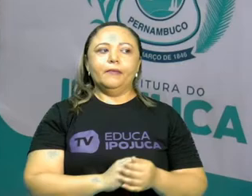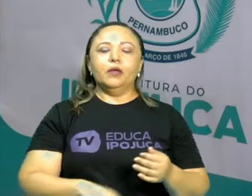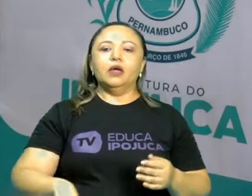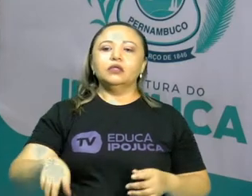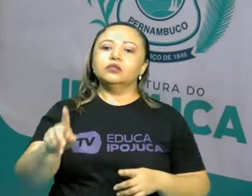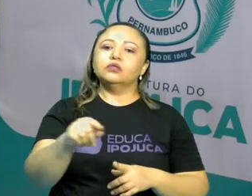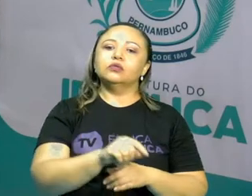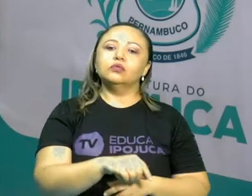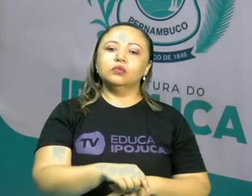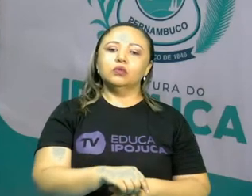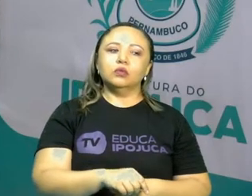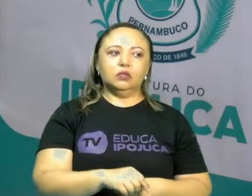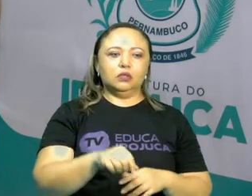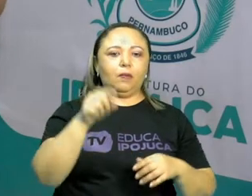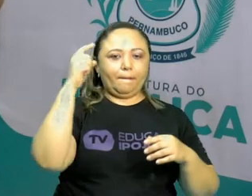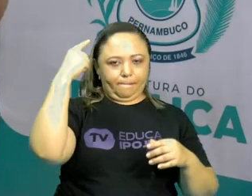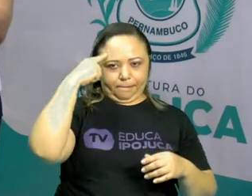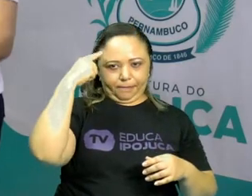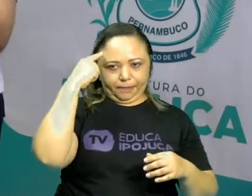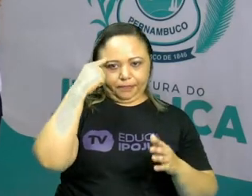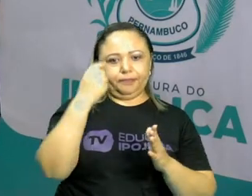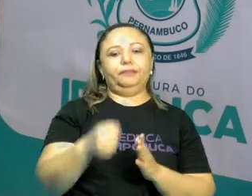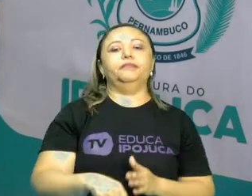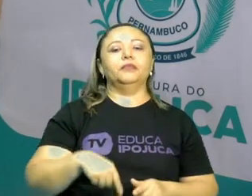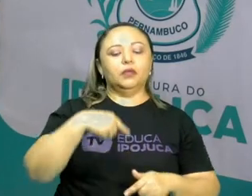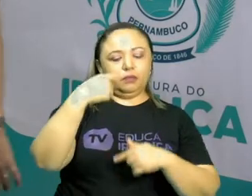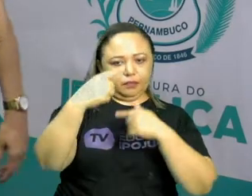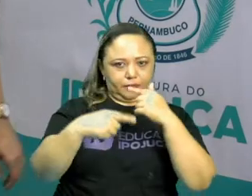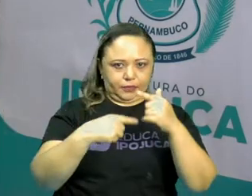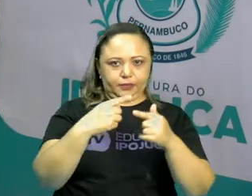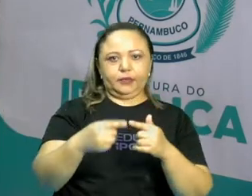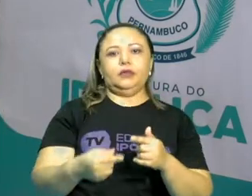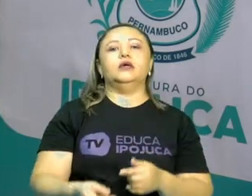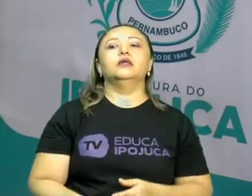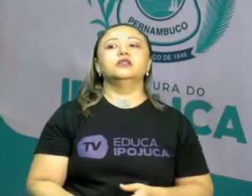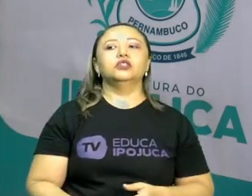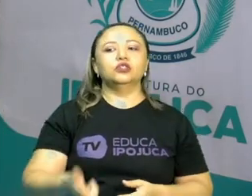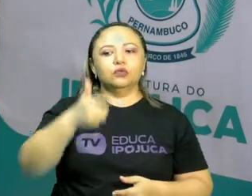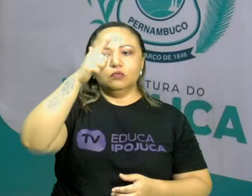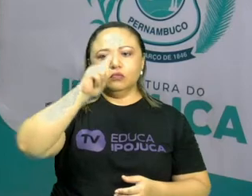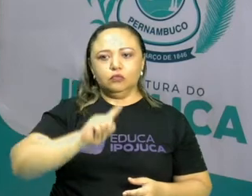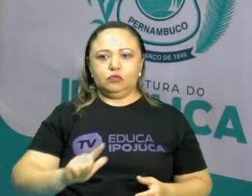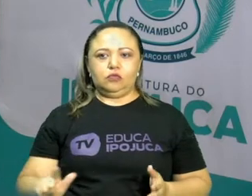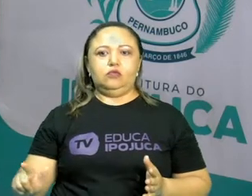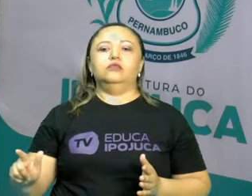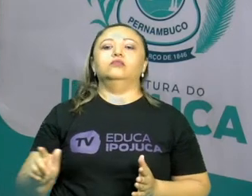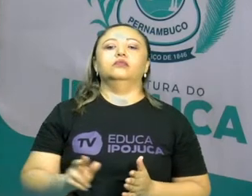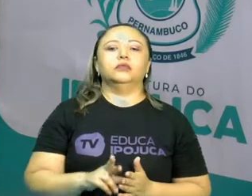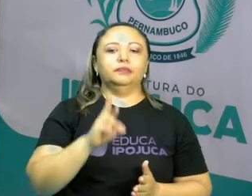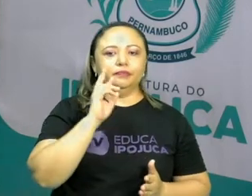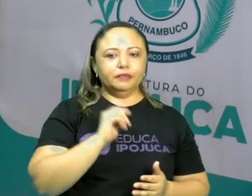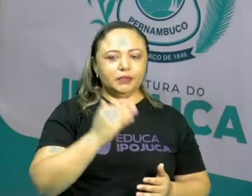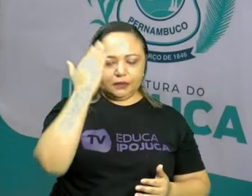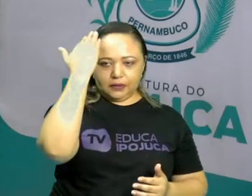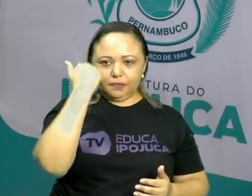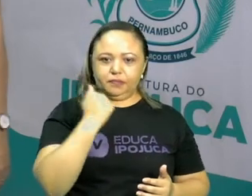Pensem sobre isso, tá bom? E na próxima aula, a gente retoma para ver aí o que é que vocês